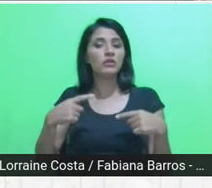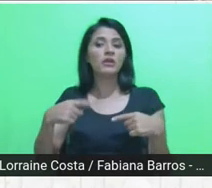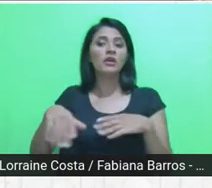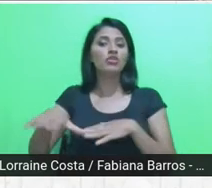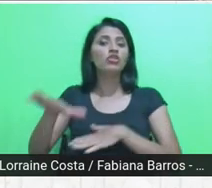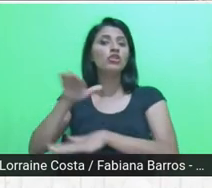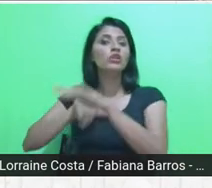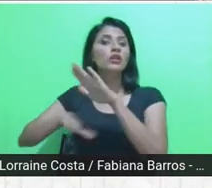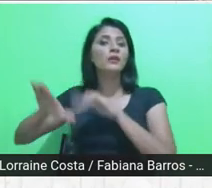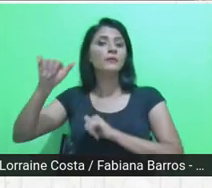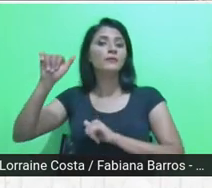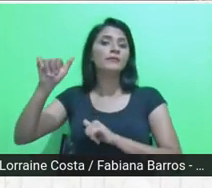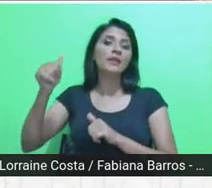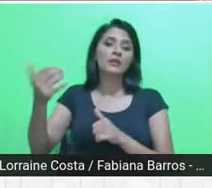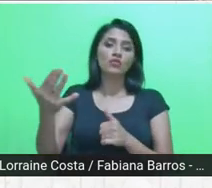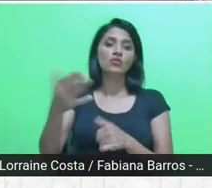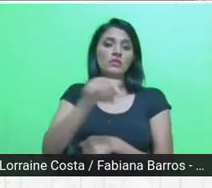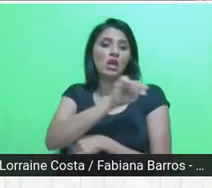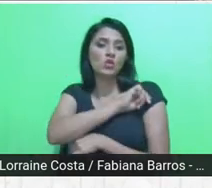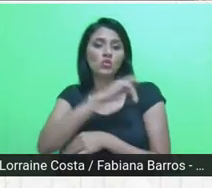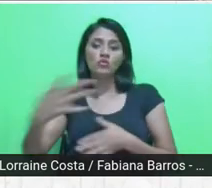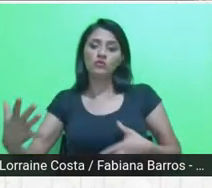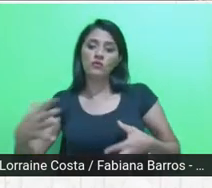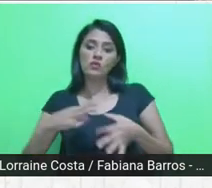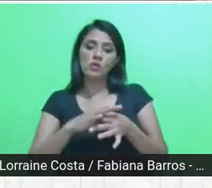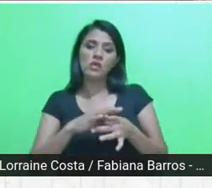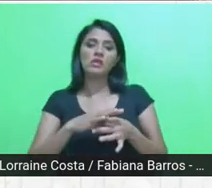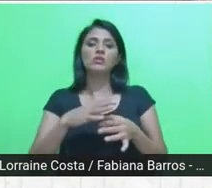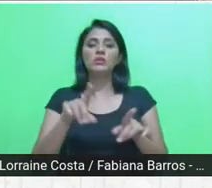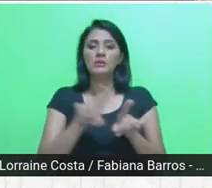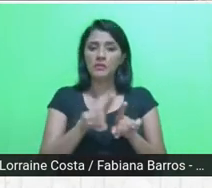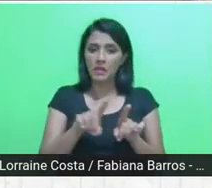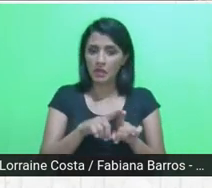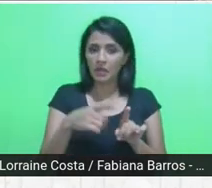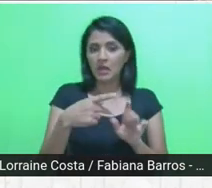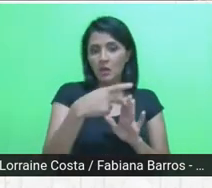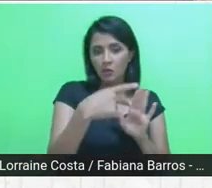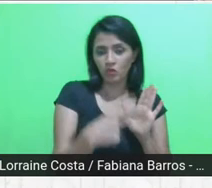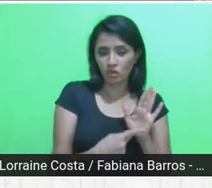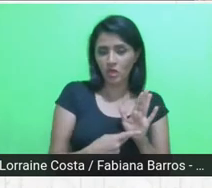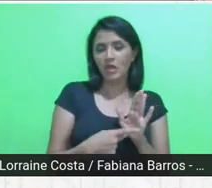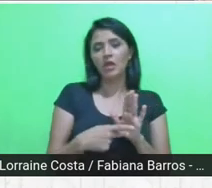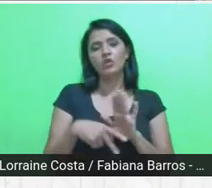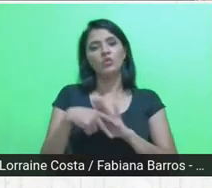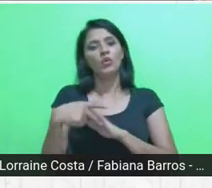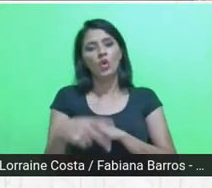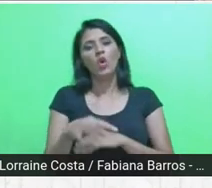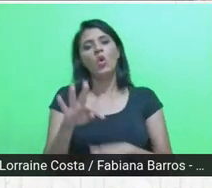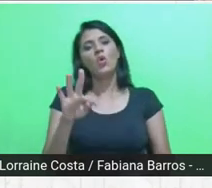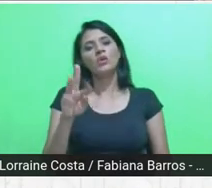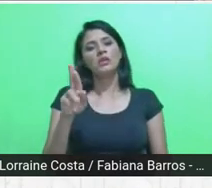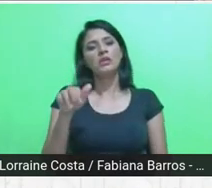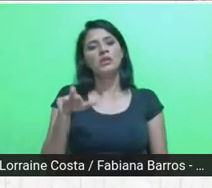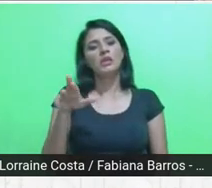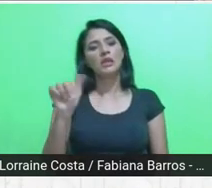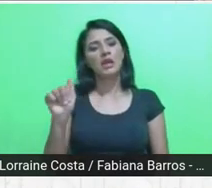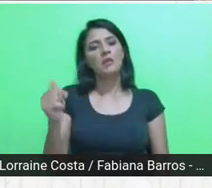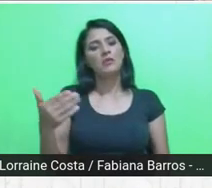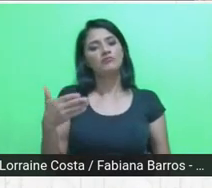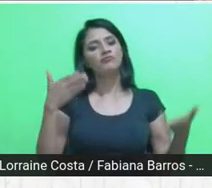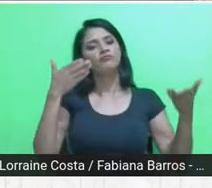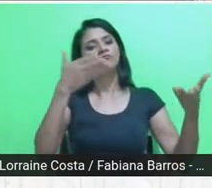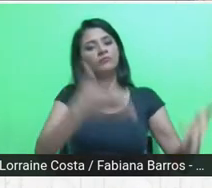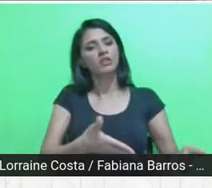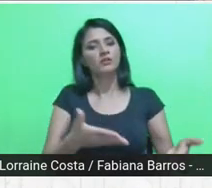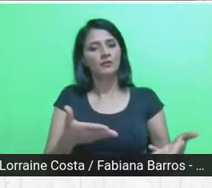vinculando os projetos, a própria atuação do trama junto aos projetos de extensão,